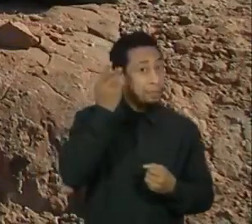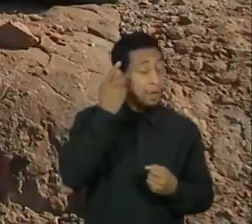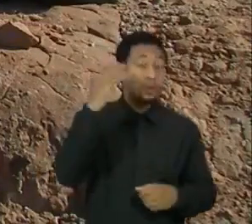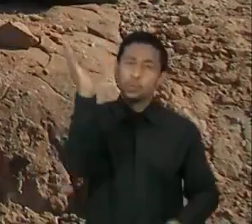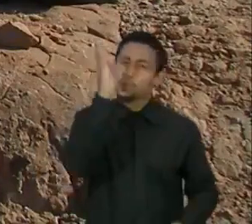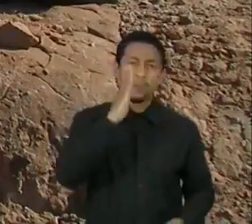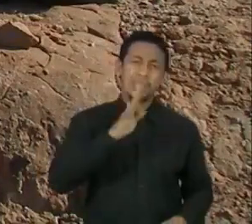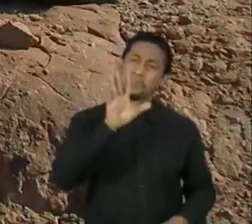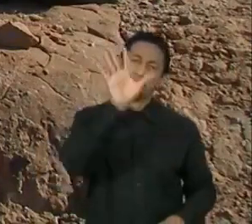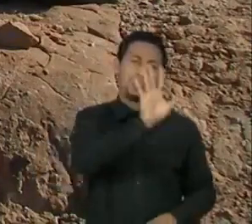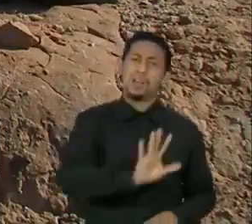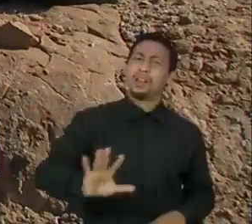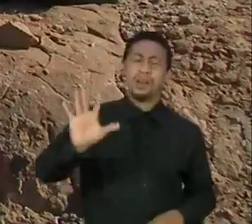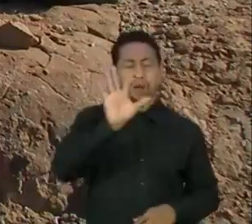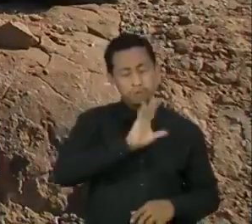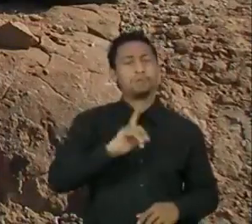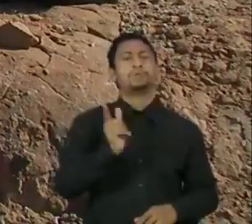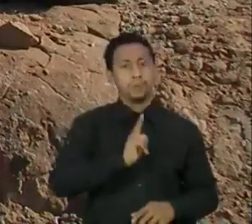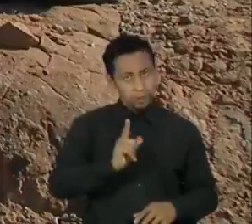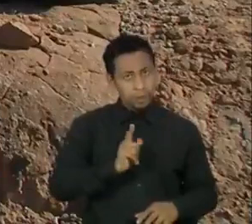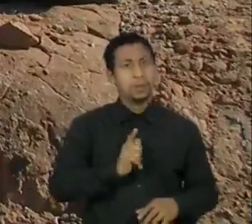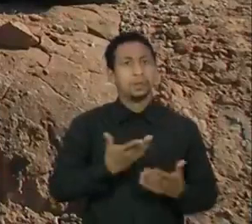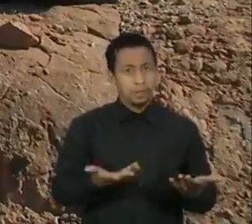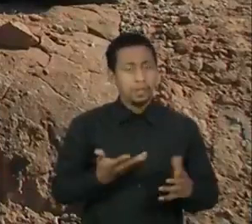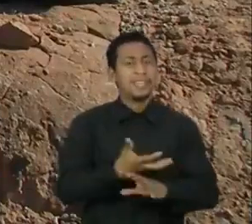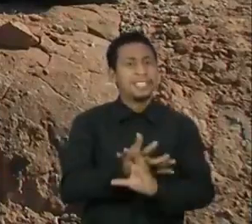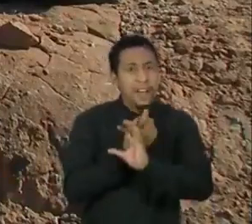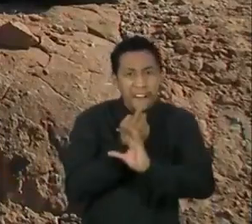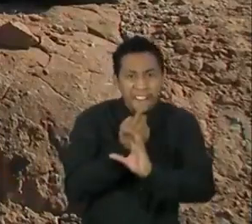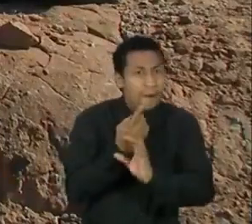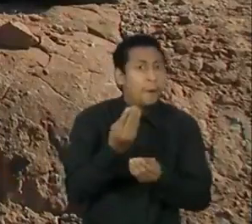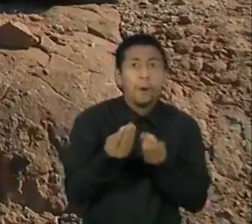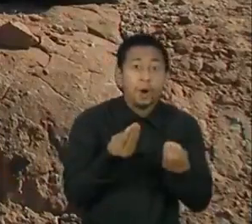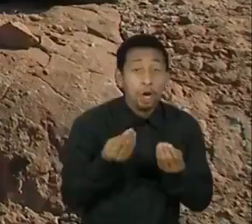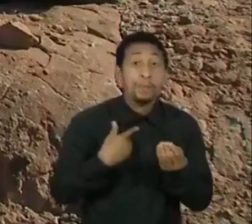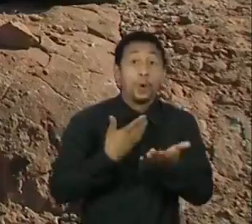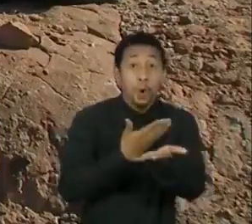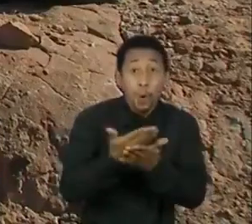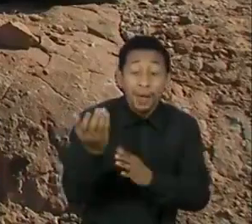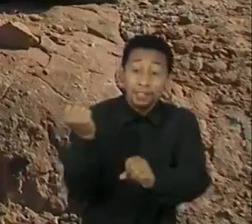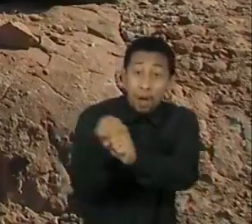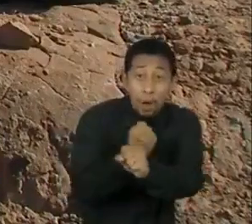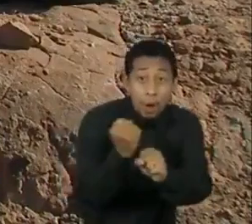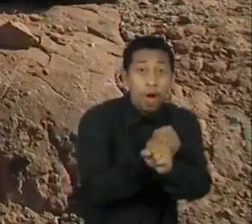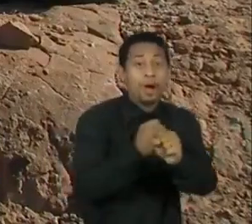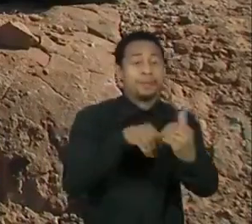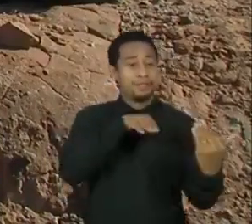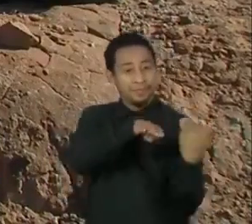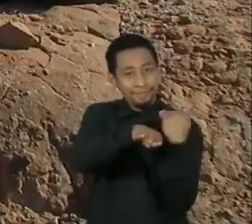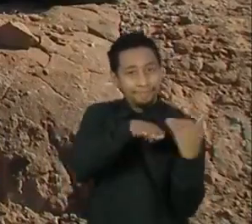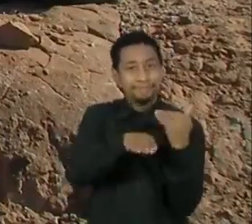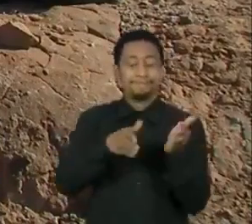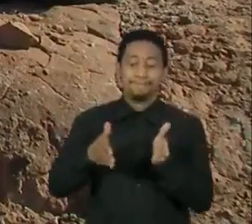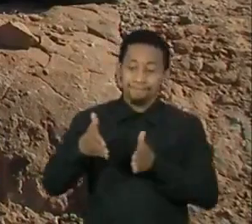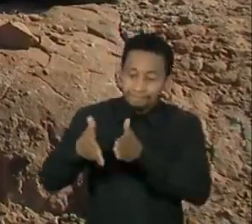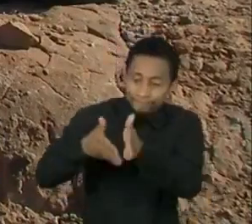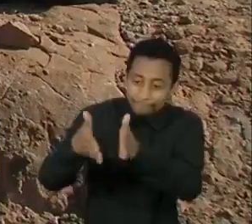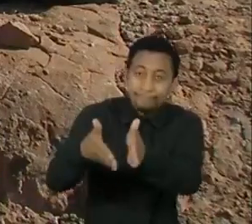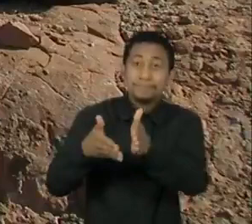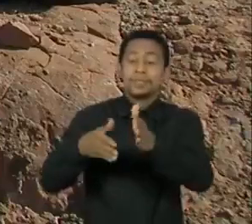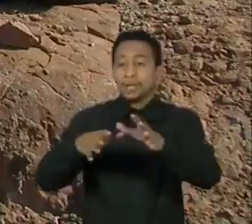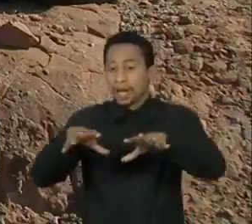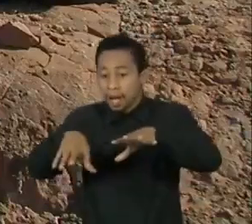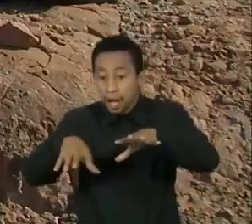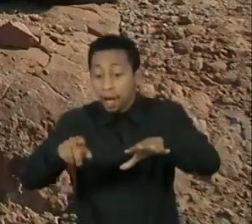um contexto geral quase, são descobertos em obras de rodovia, de ferrovia. Então a obra pode destruir,